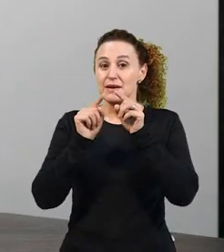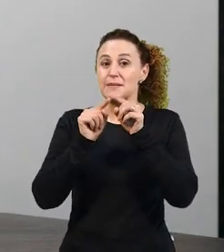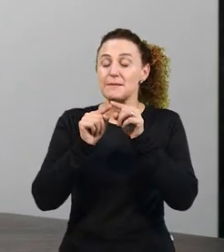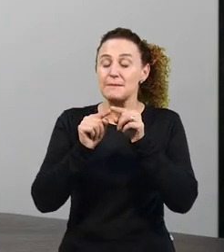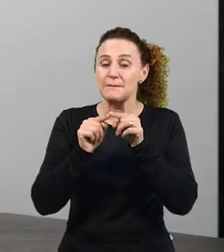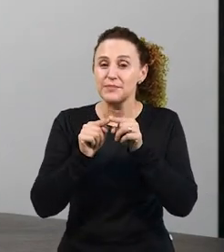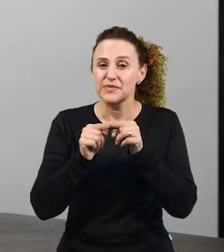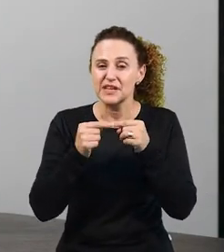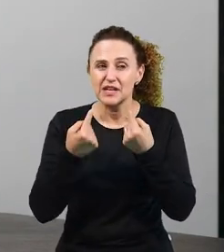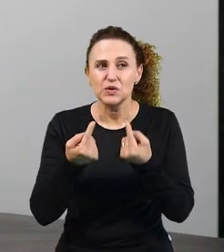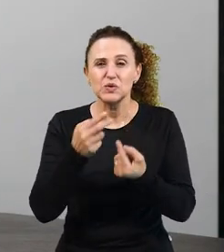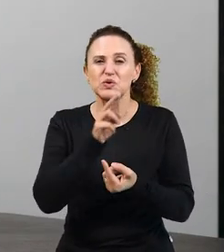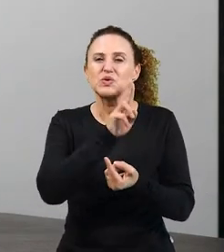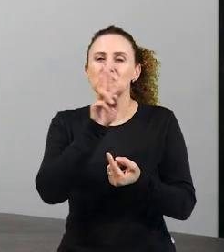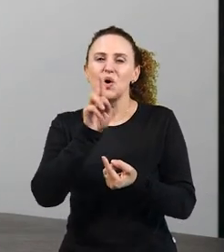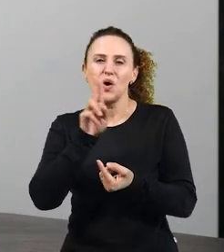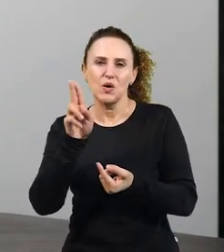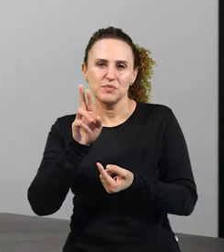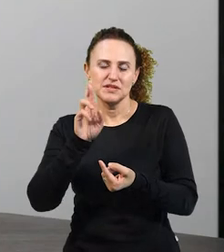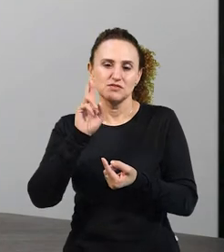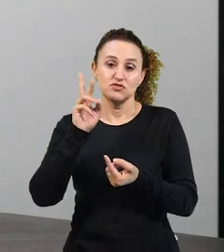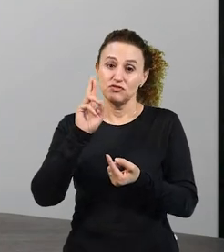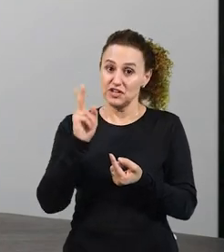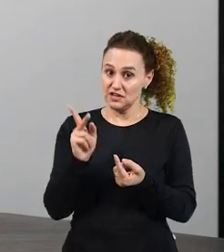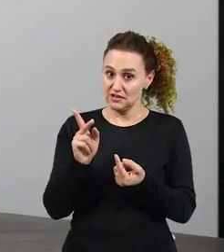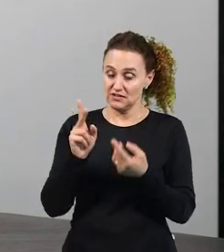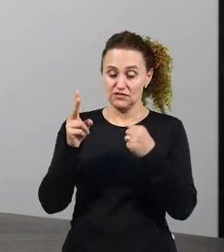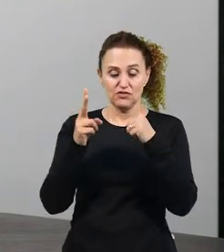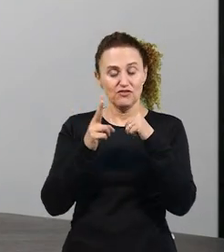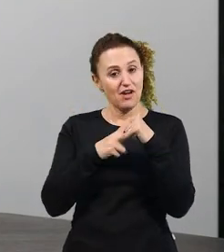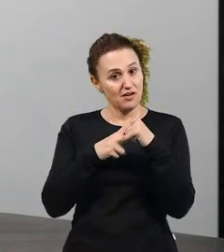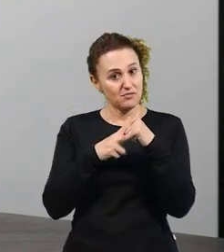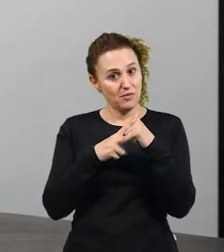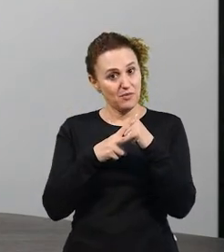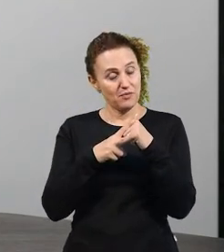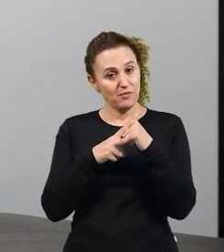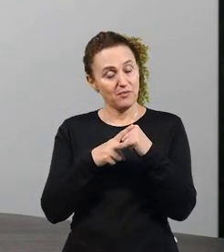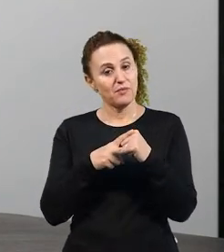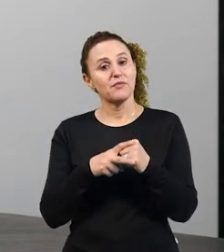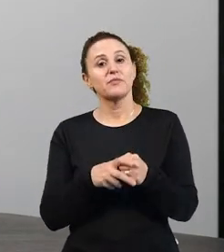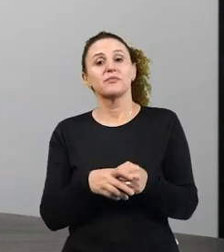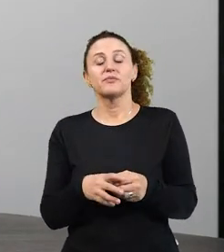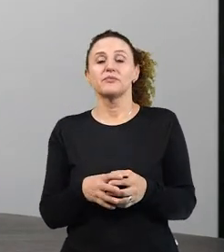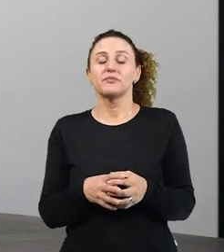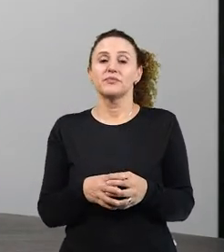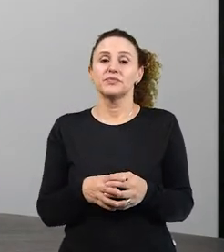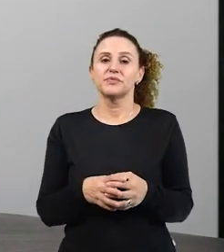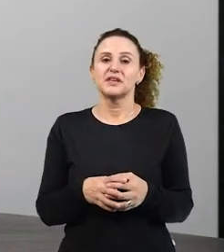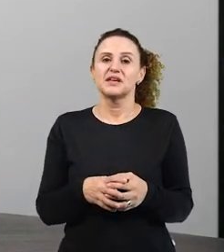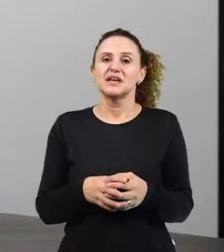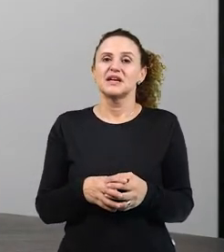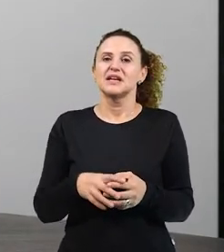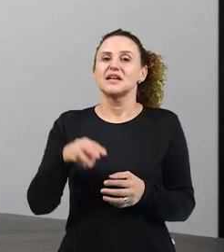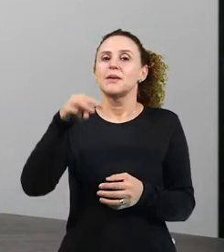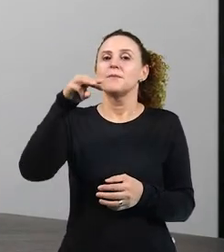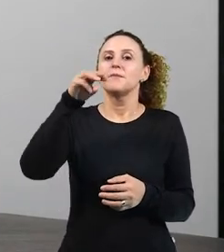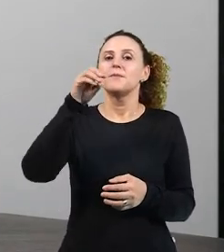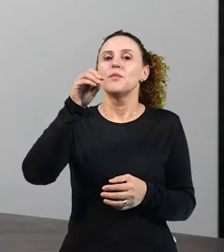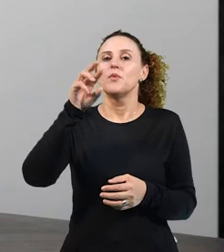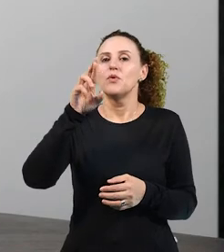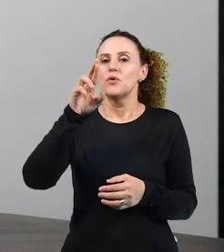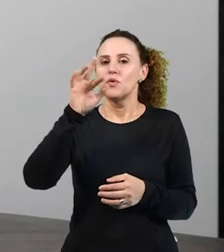dos nomes são diferentes da flexão do verbo. Então, na morfologia,